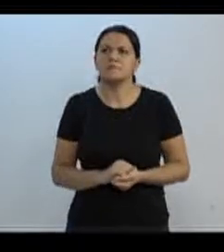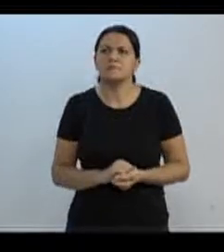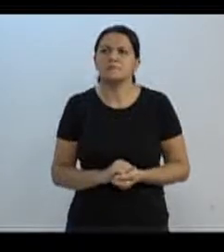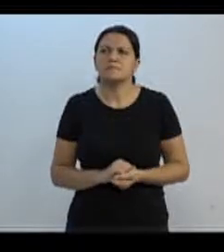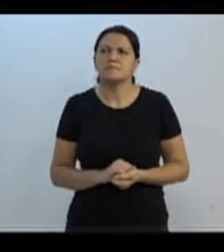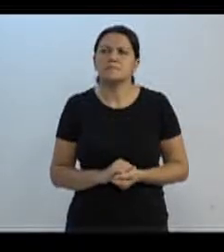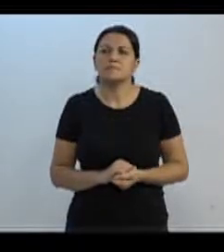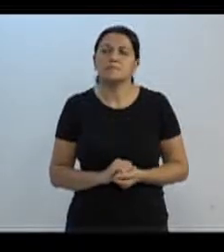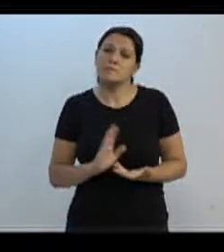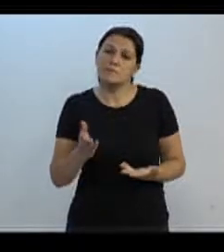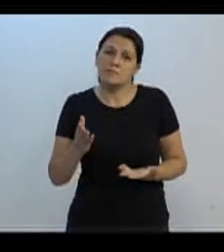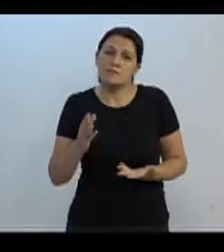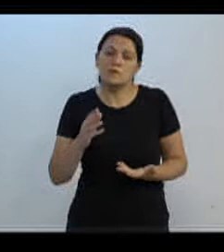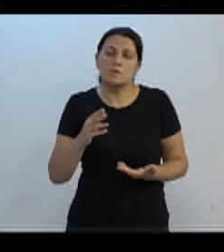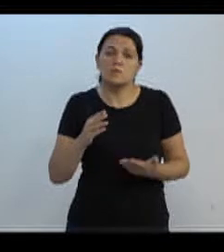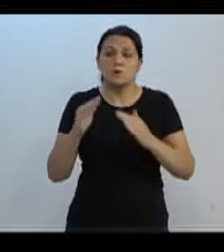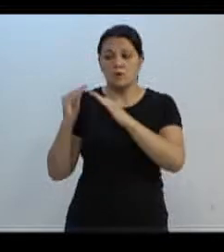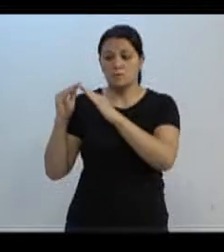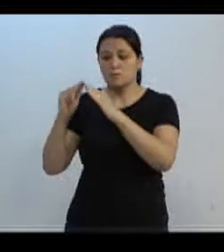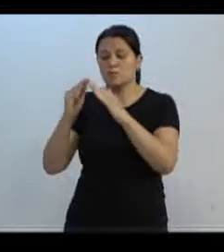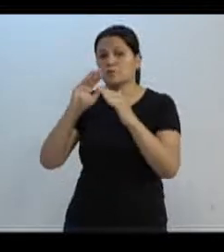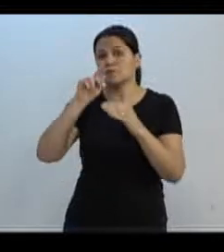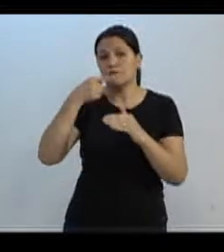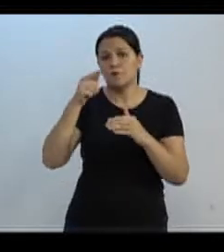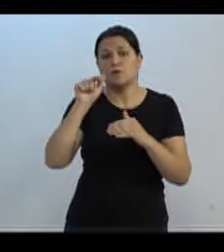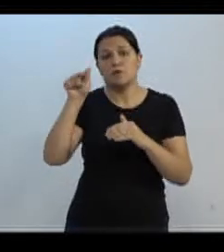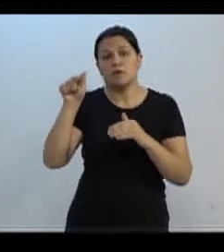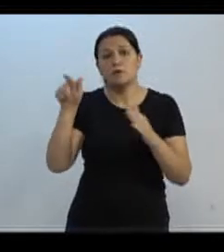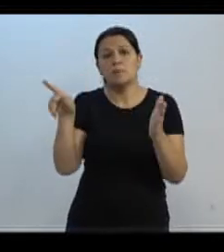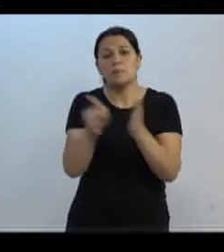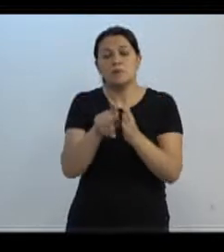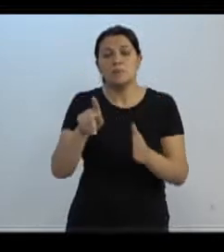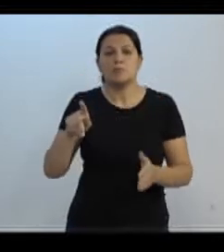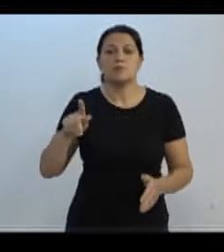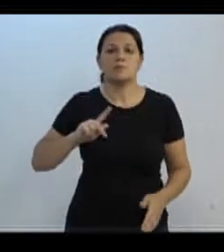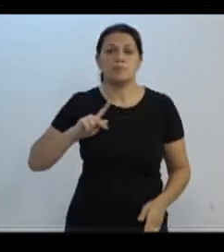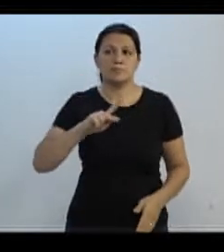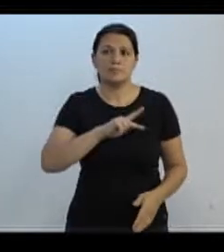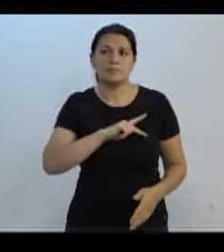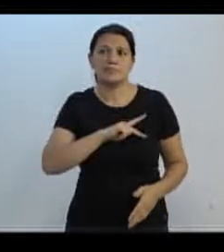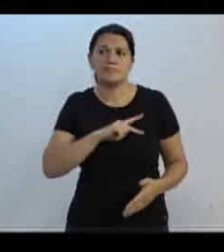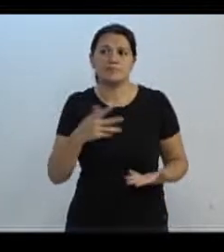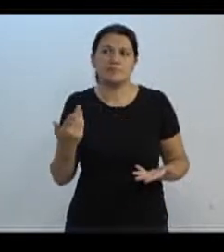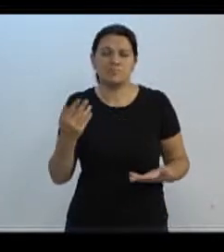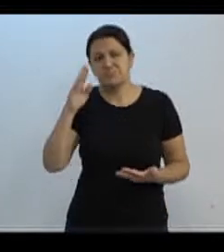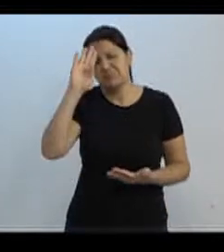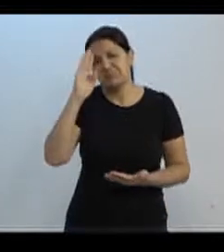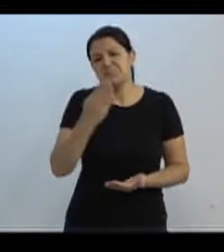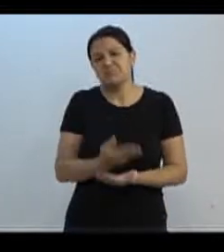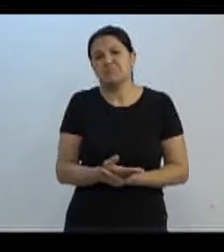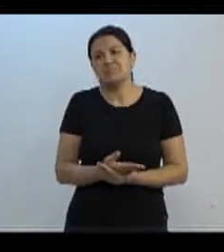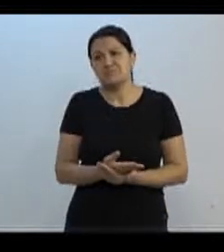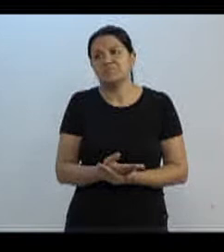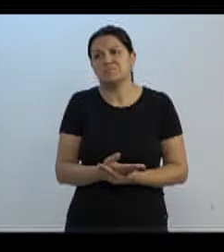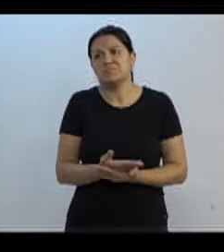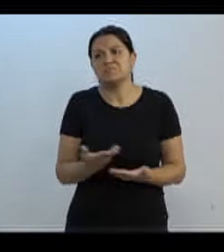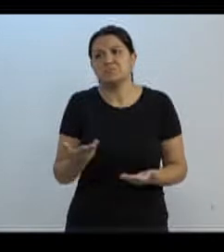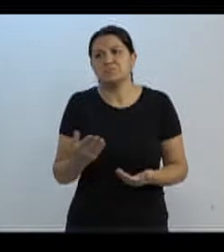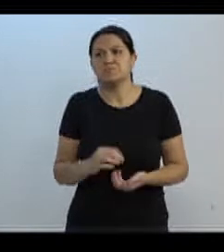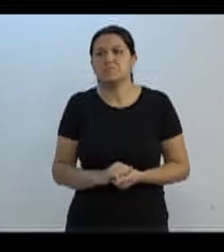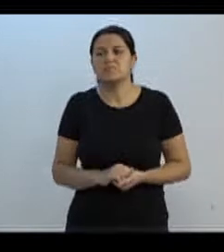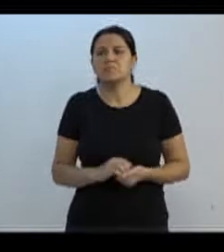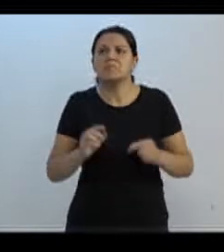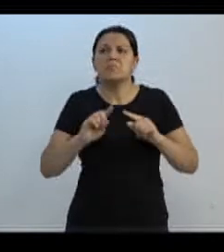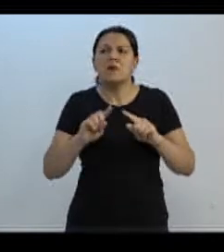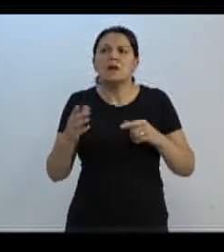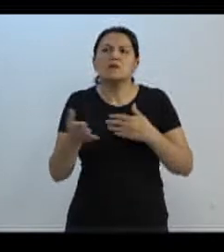terreno aqui, pelo menos ali os moradores, eles disseram que esse terreno aqui é público. Enfim, eu acredito que eles tenham a noção que esse seja público mesmo. Mas, de